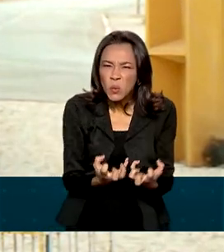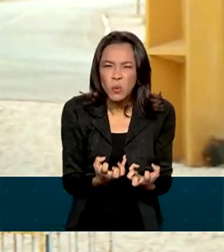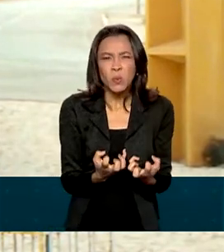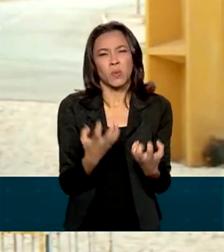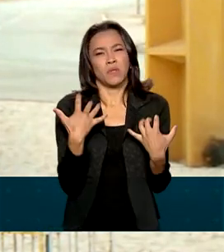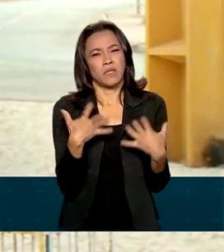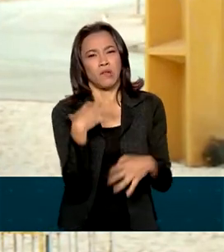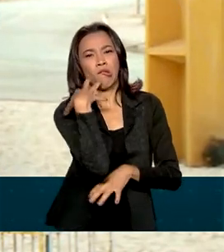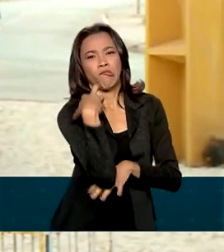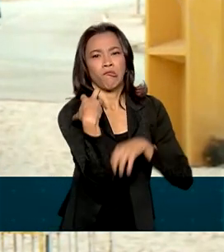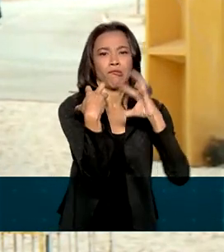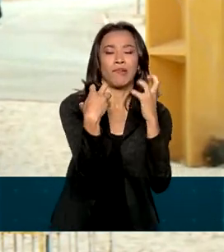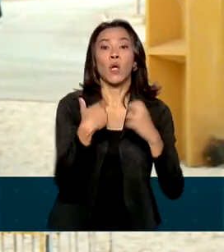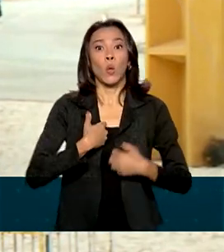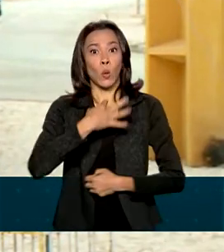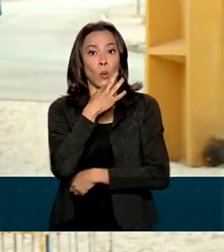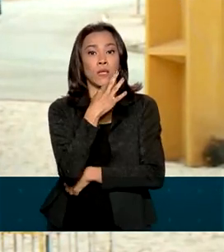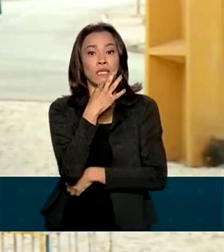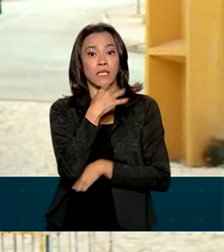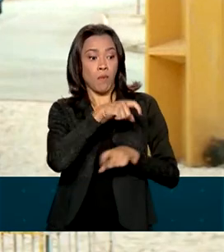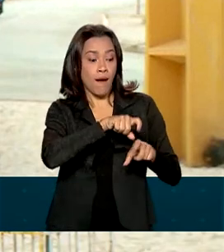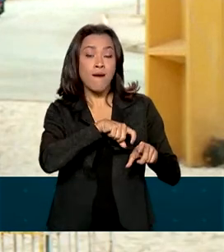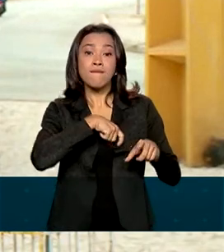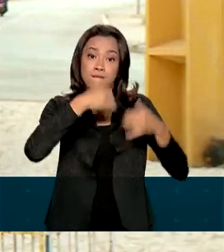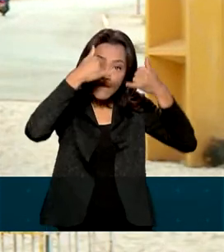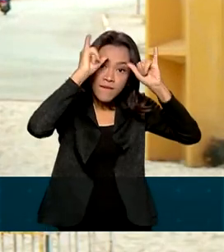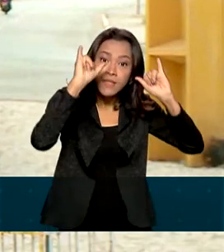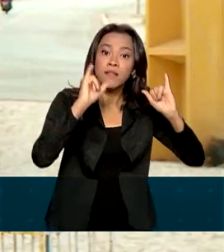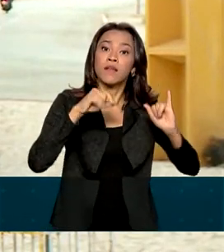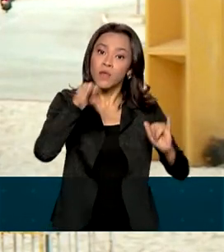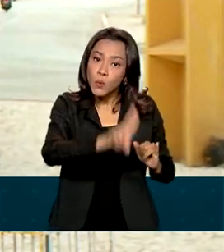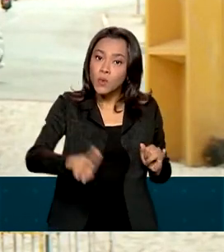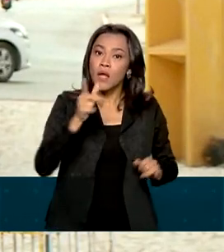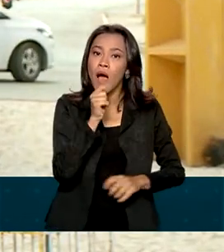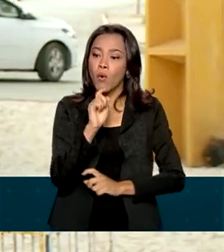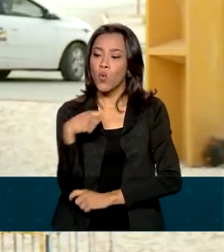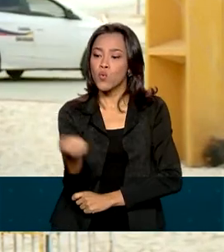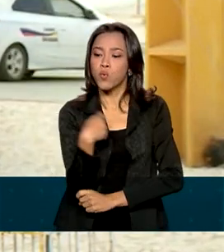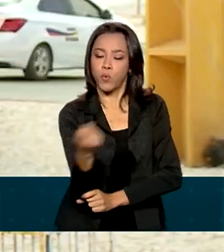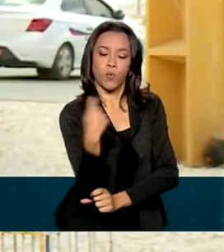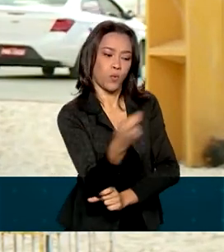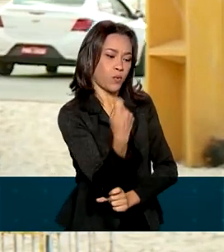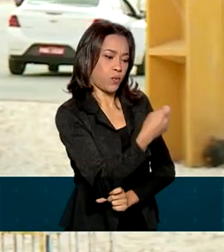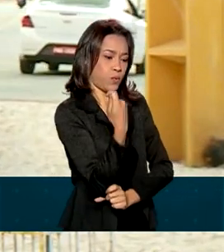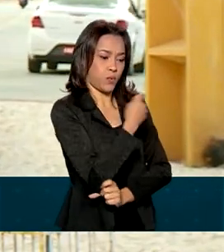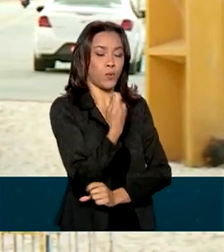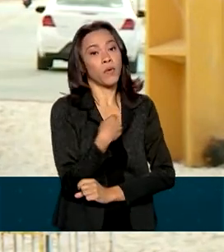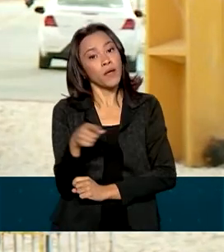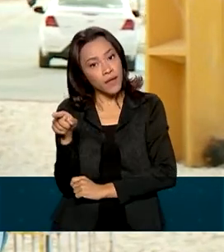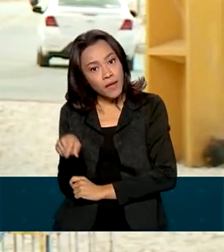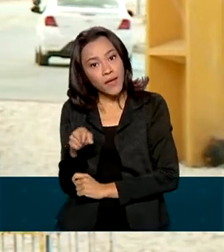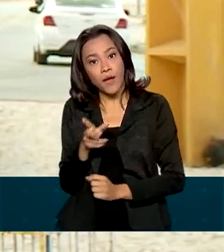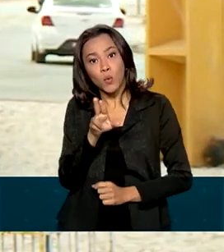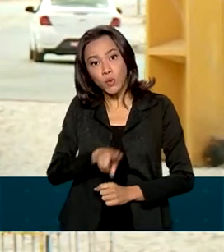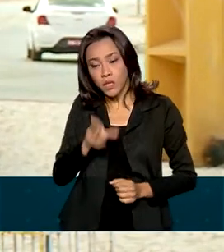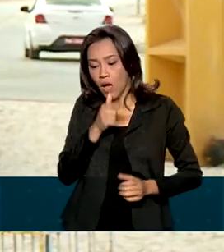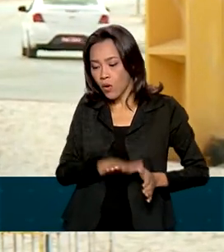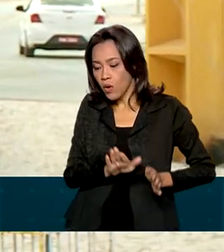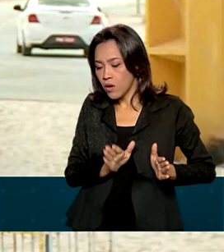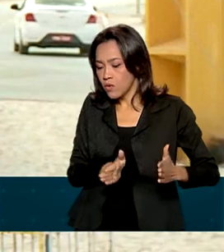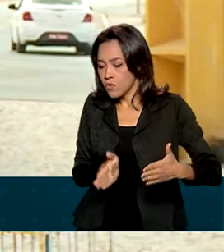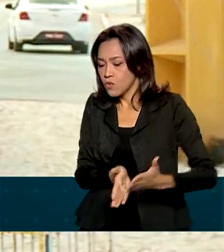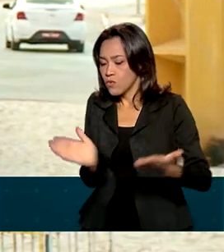da caatinga. E lá eu conheci uma fazenda que, por meio da irrigação da água, que chega vinda por canais da